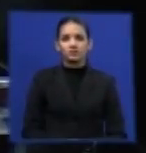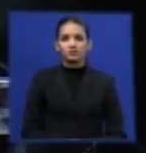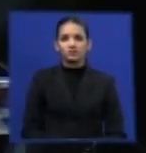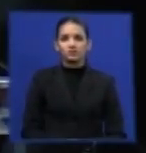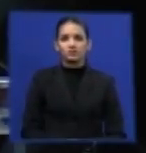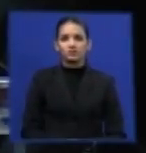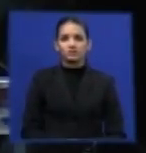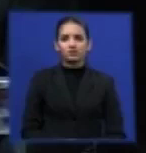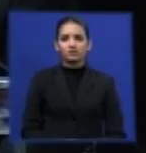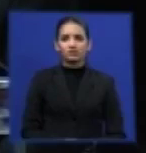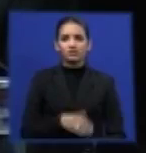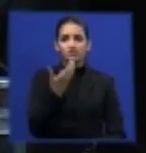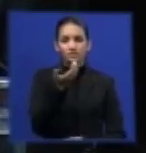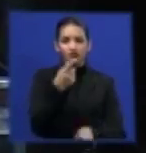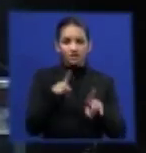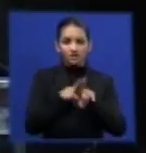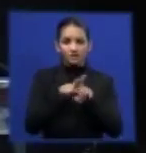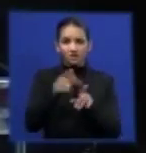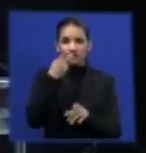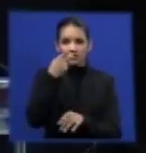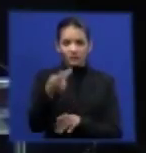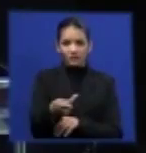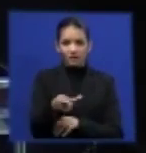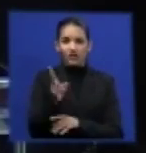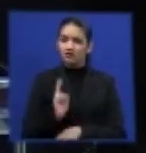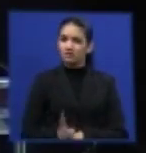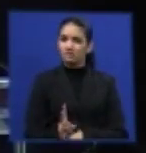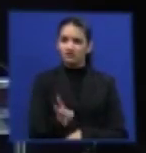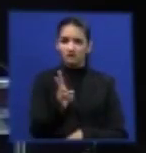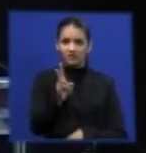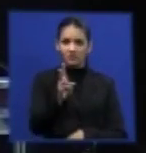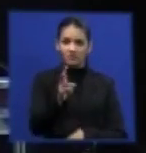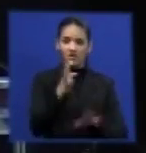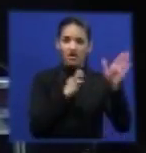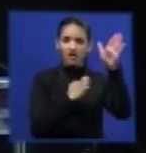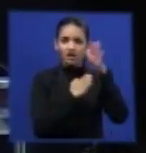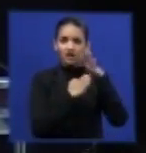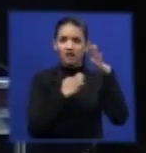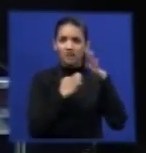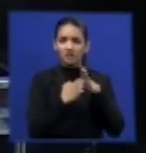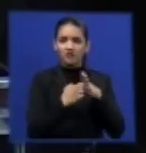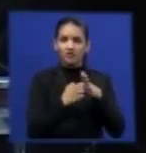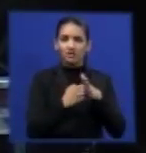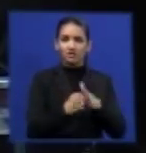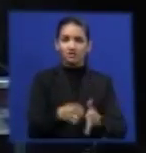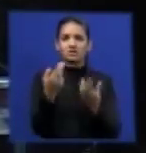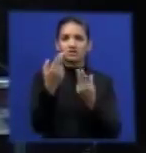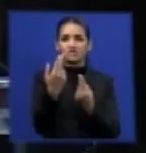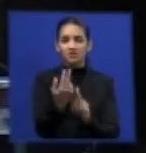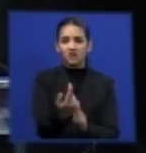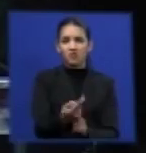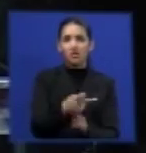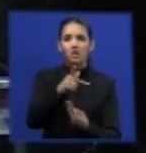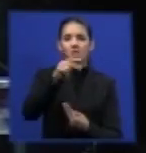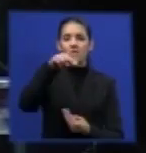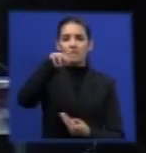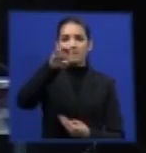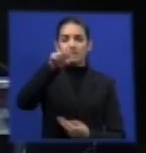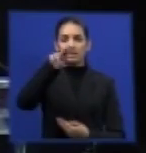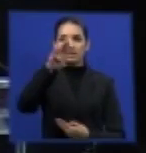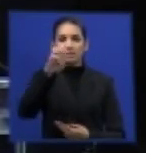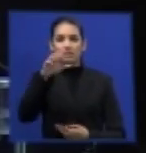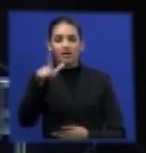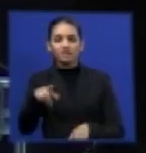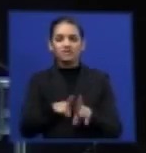eu gostaria de afirmar que, cada vez que uma empresa como a Penelbeck, com a BSEG, ou como qualquer outro remoldador que está